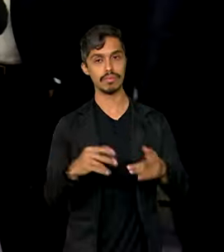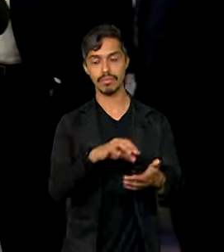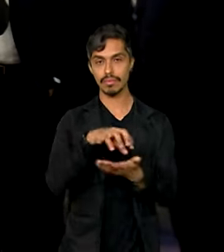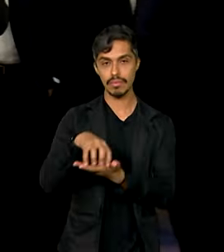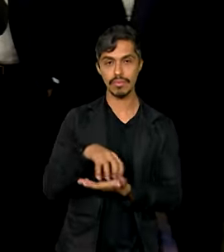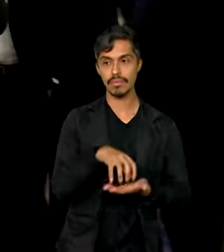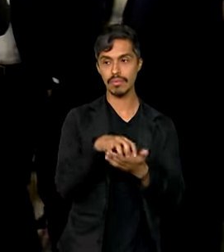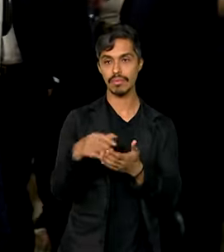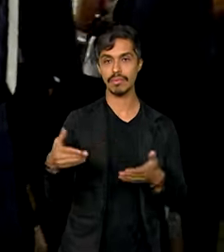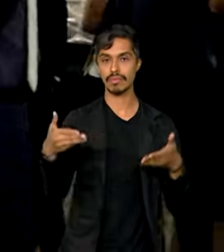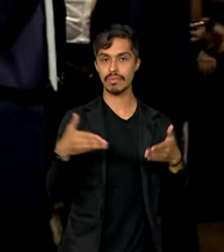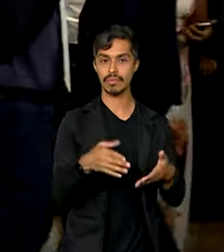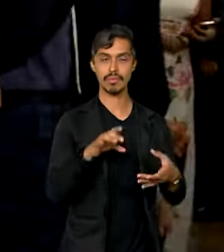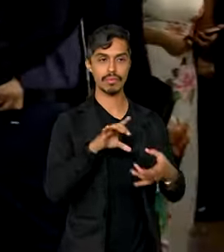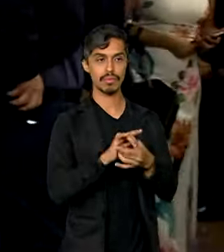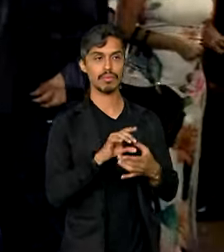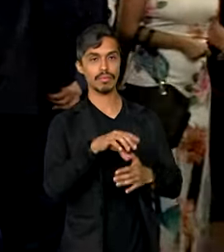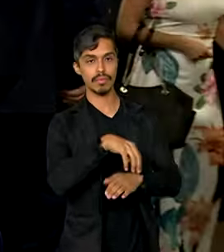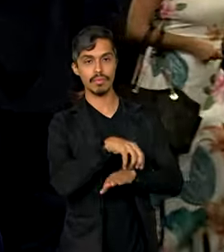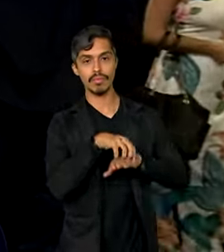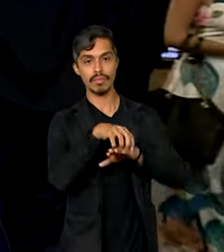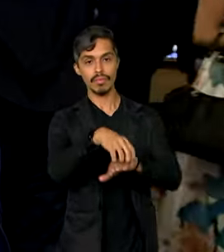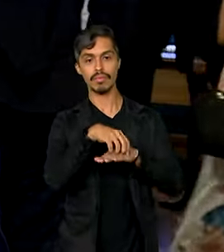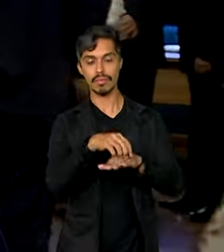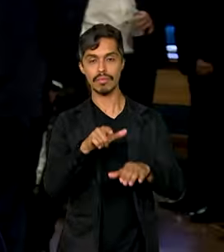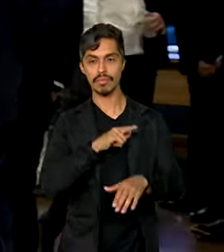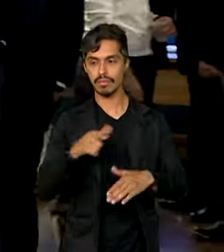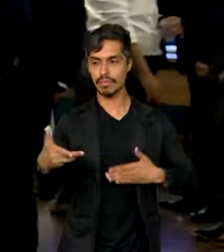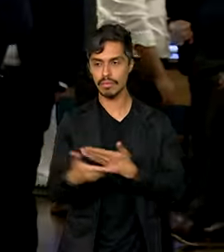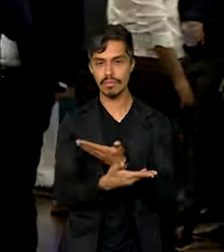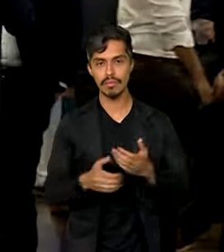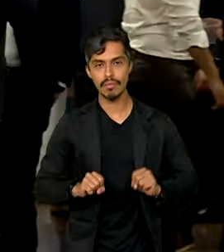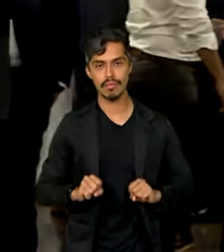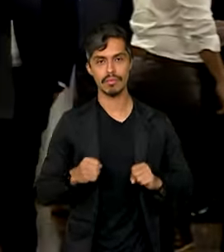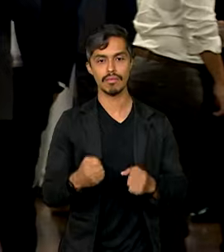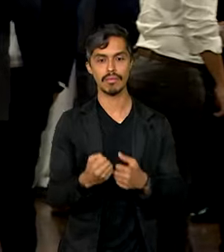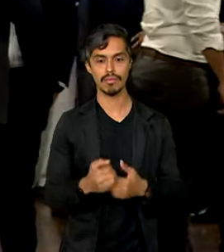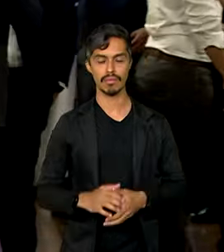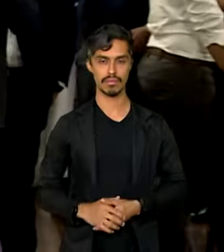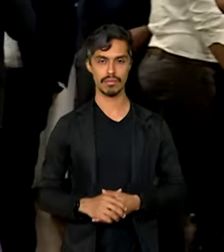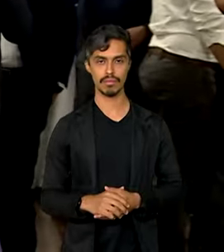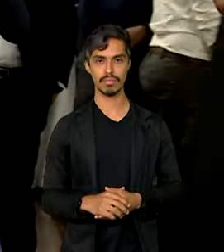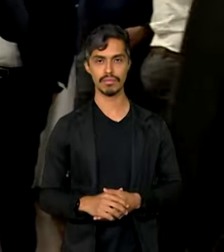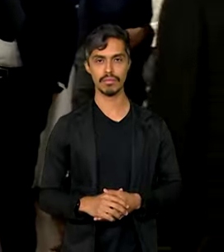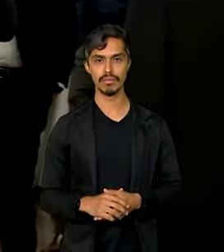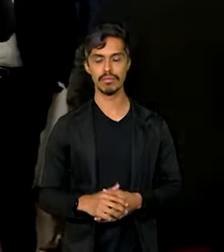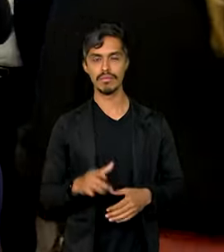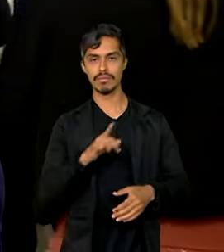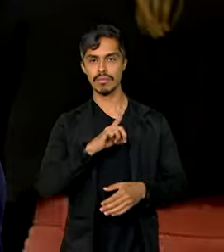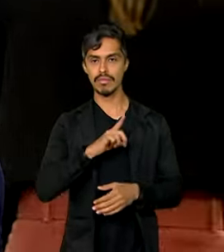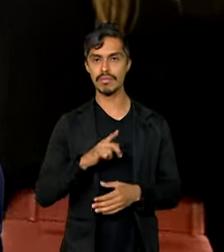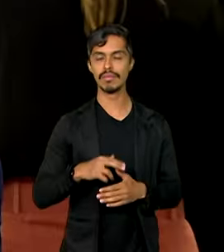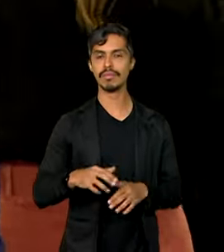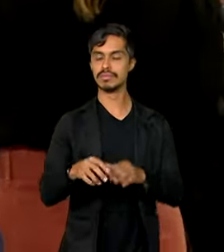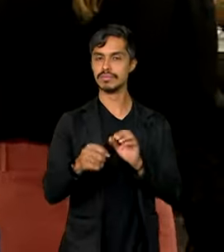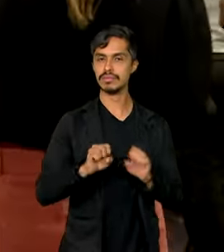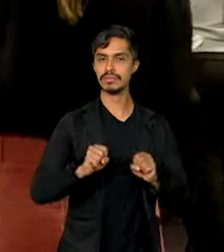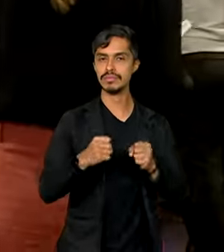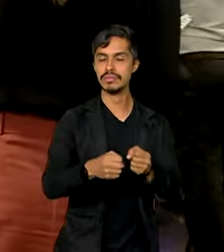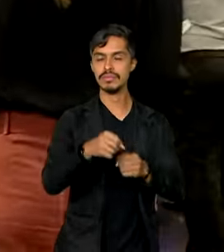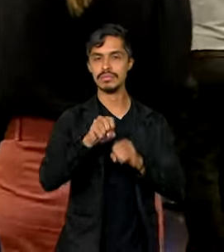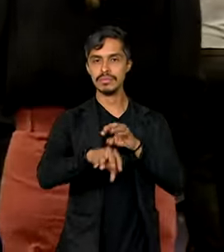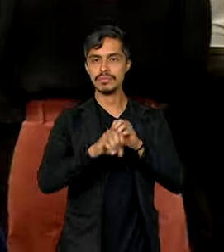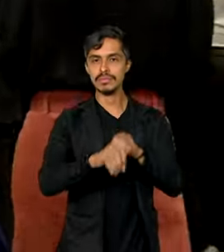relacionadas com o trânsito que fazem ações conjuntas, ações em parceria, relacionam ações de educação com